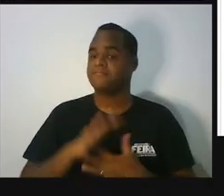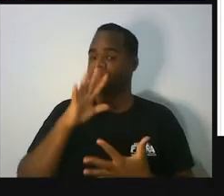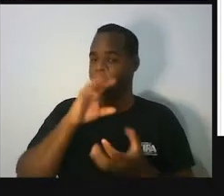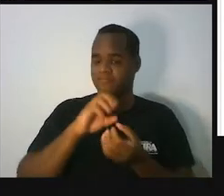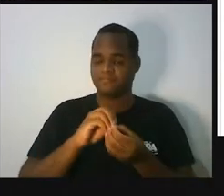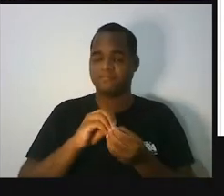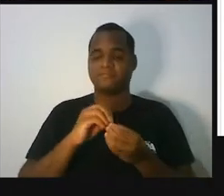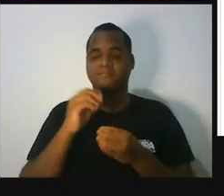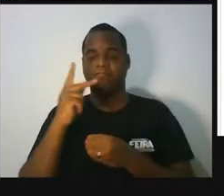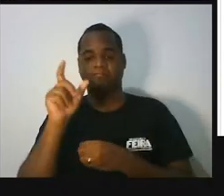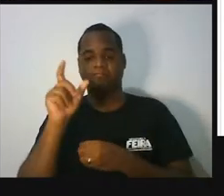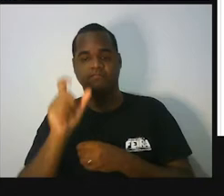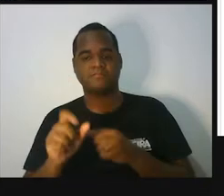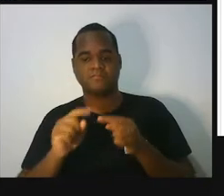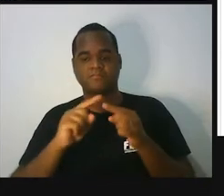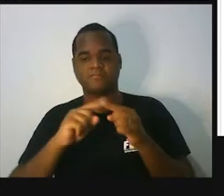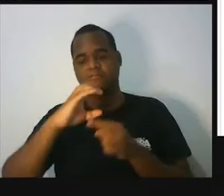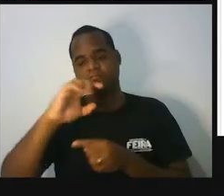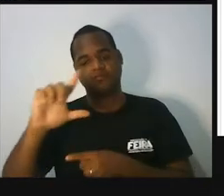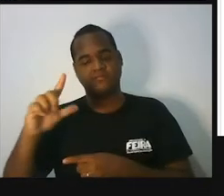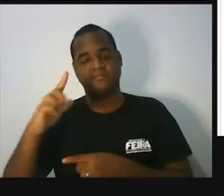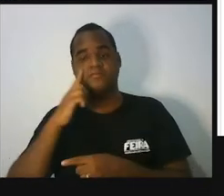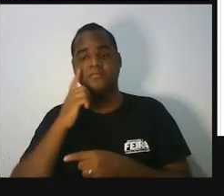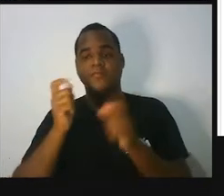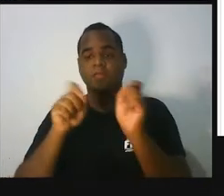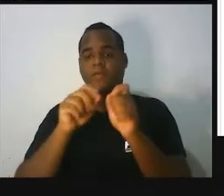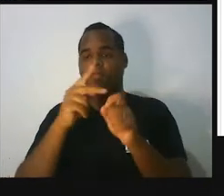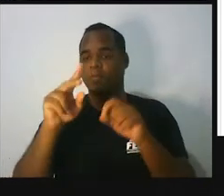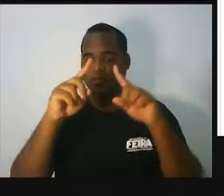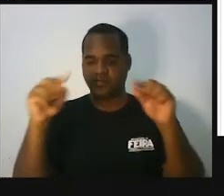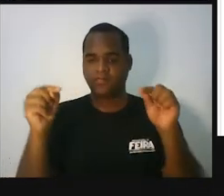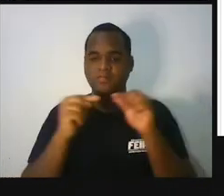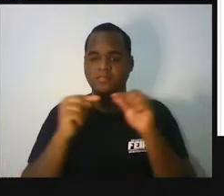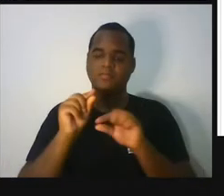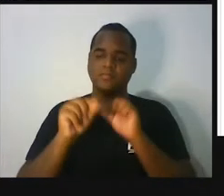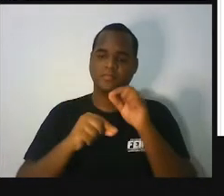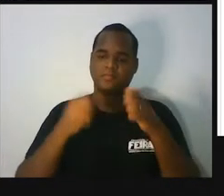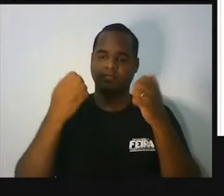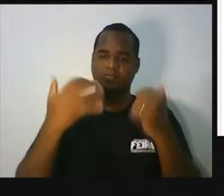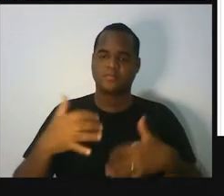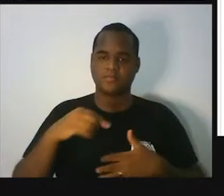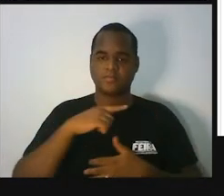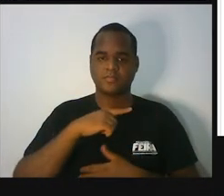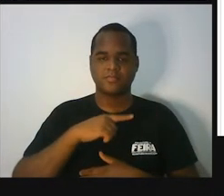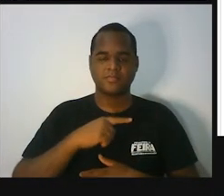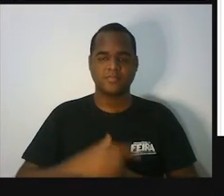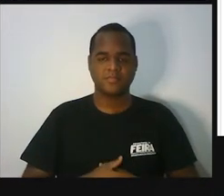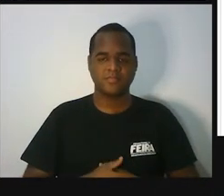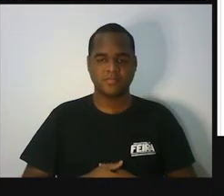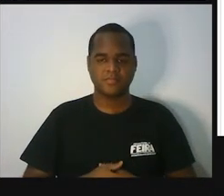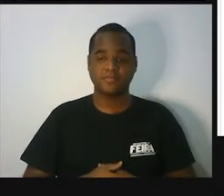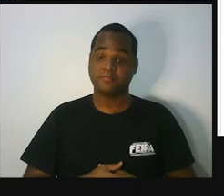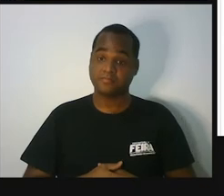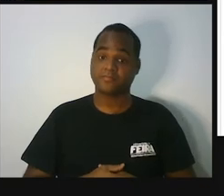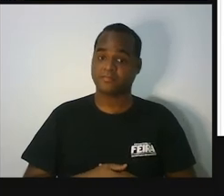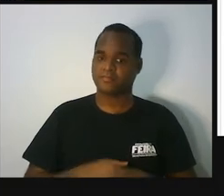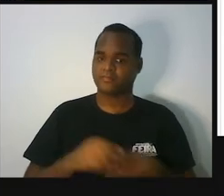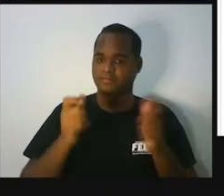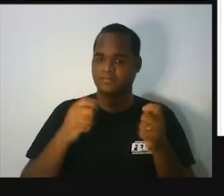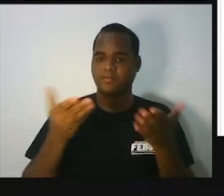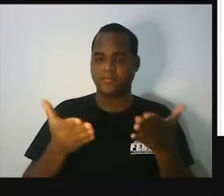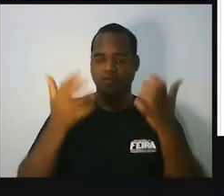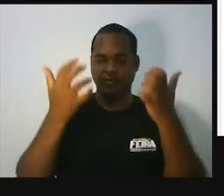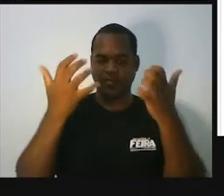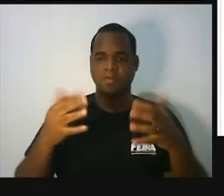Identificar, classificar esses tipos de triângulos, certo? Bom, então é isso. Então, gente vai agora para essa